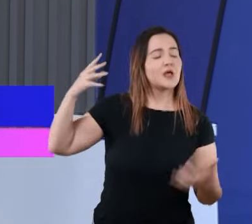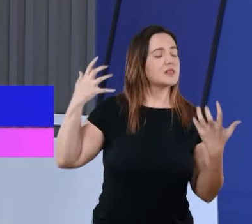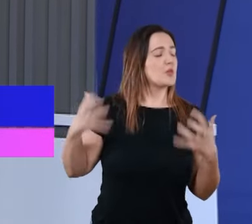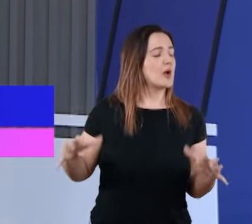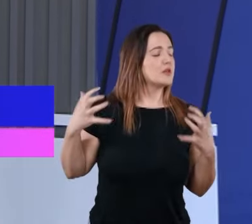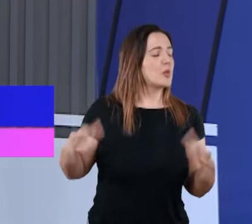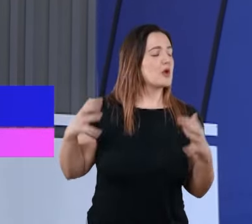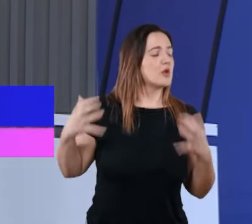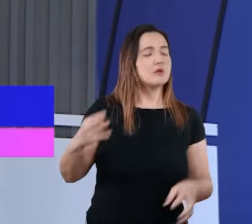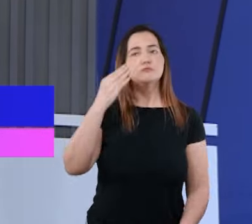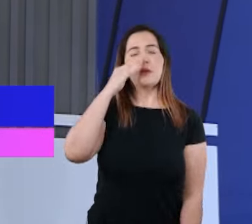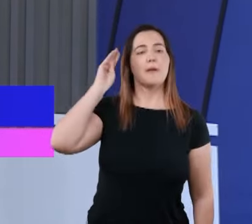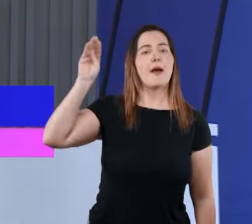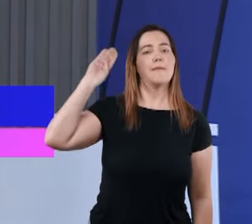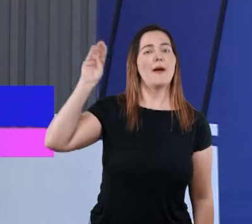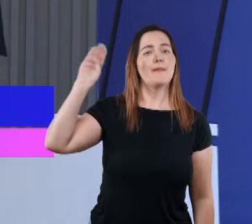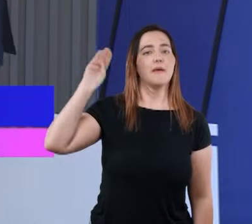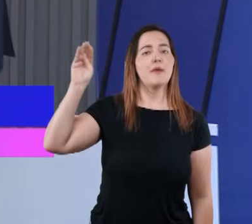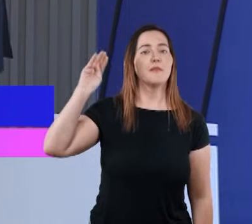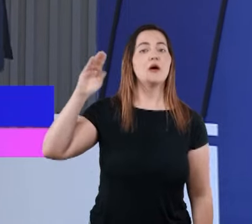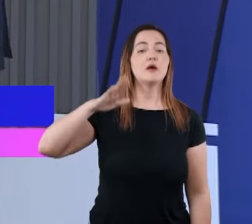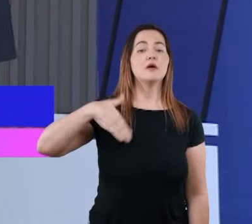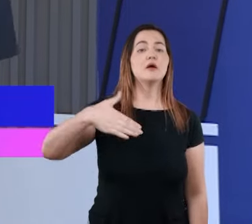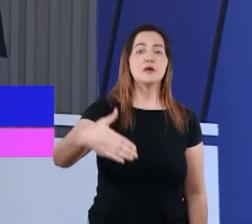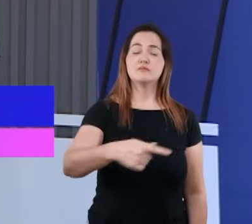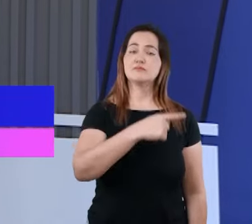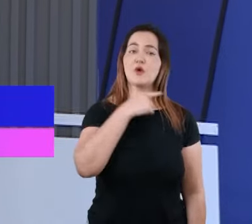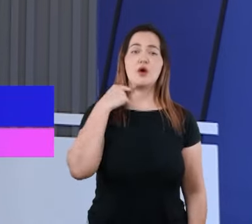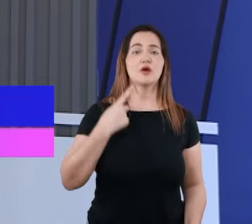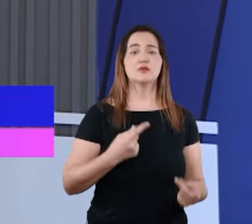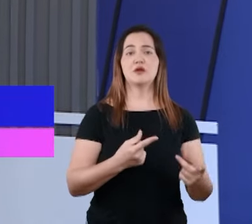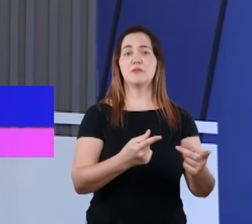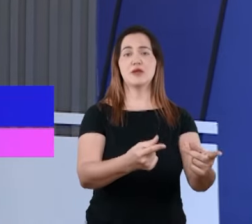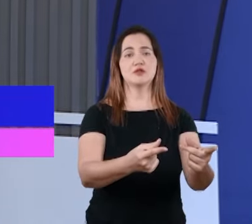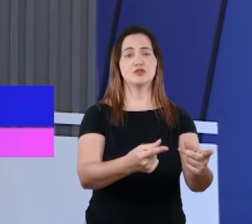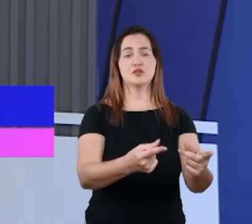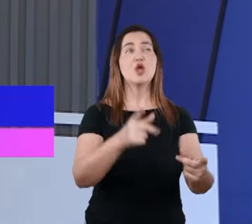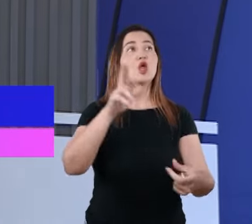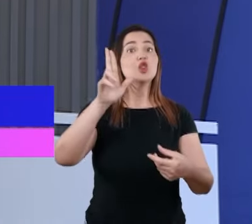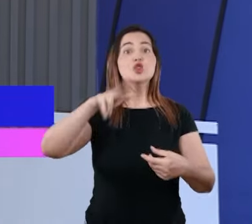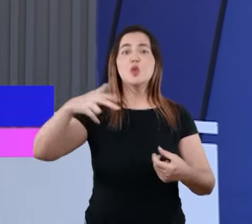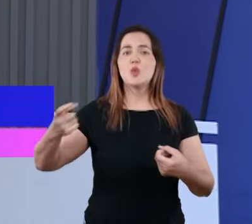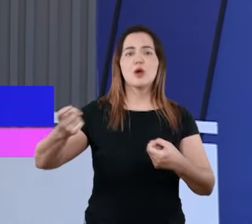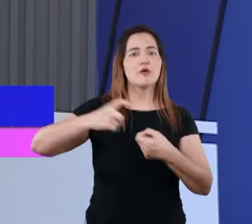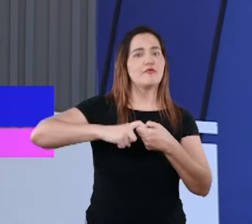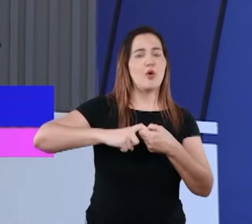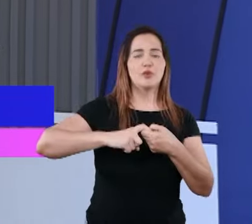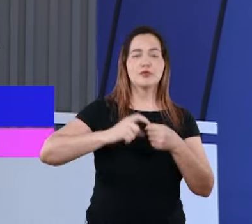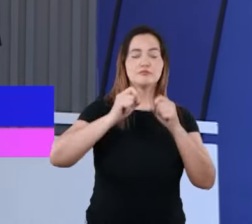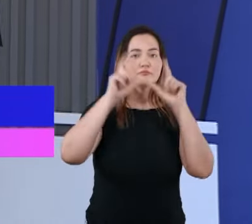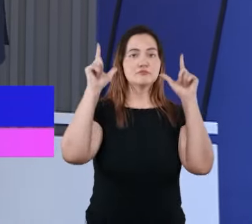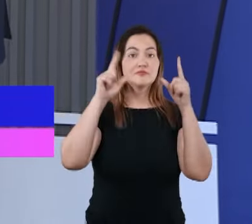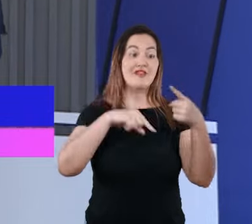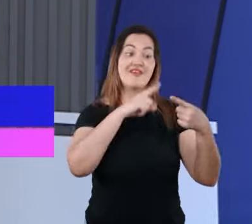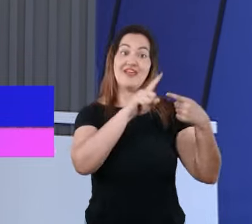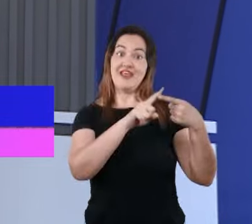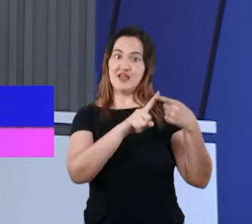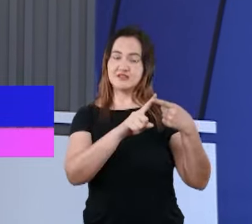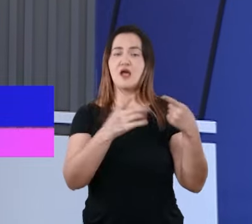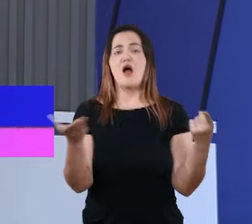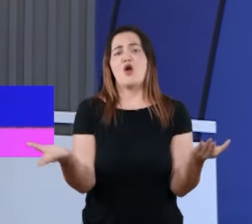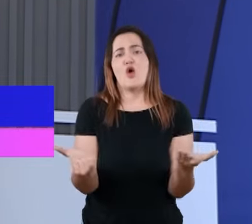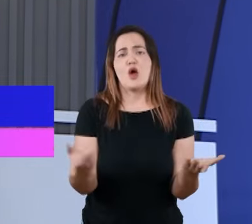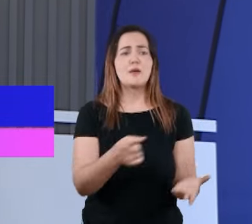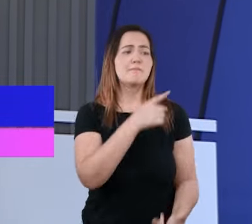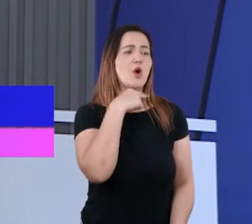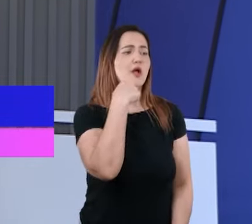dessa segunda morte. Não morrerá para sempre, não morrerá eternamente, porque esta morte é apenas como um sono, uma